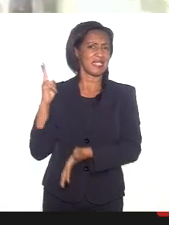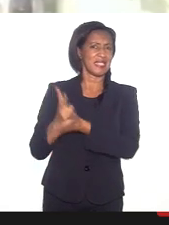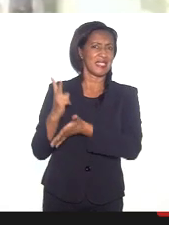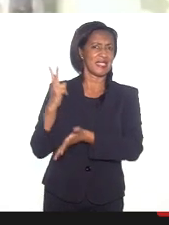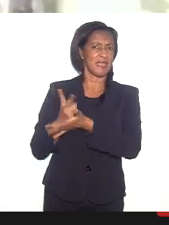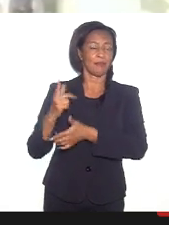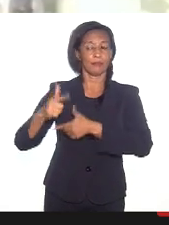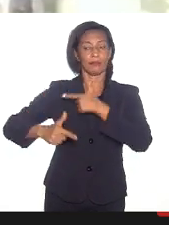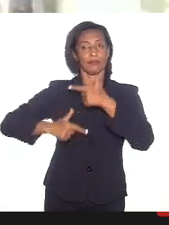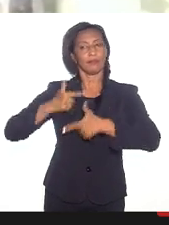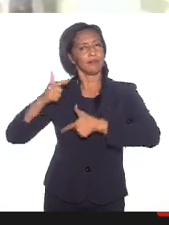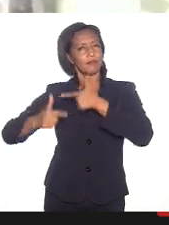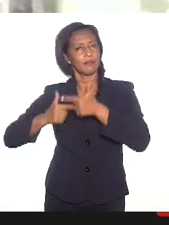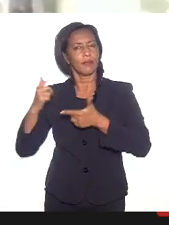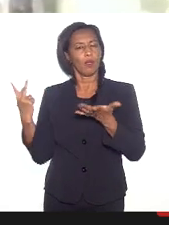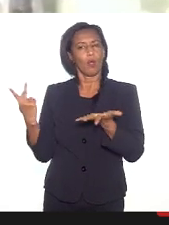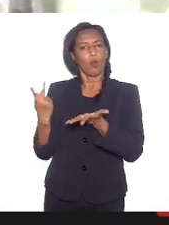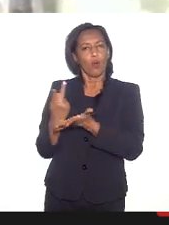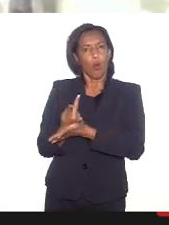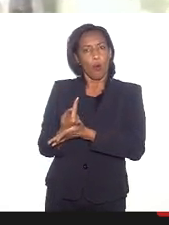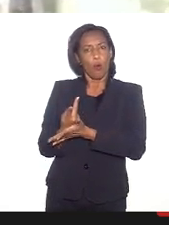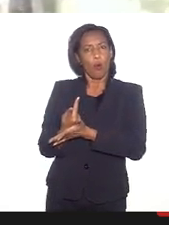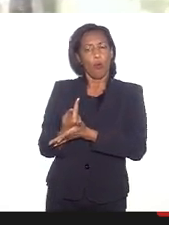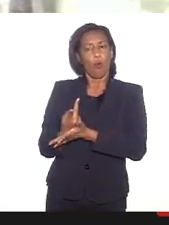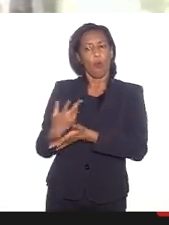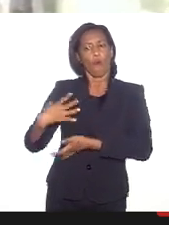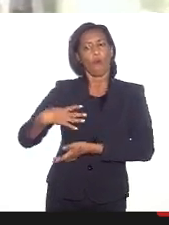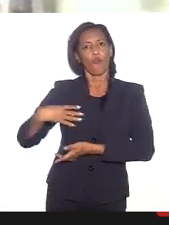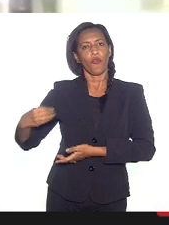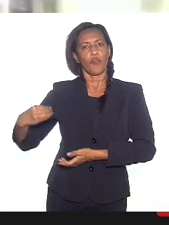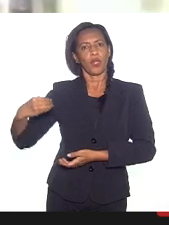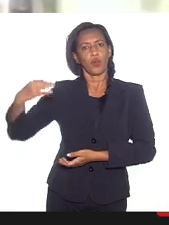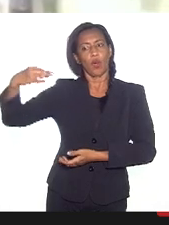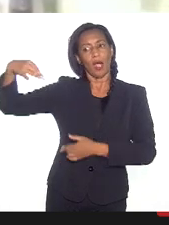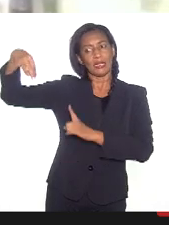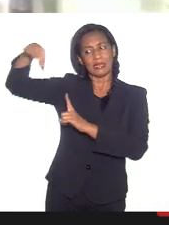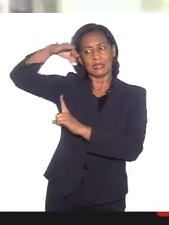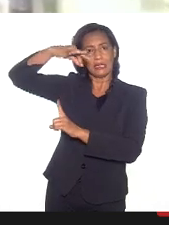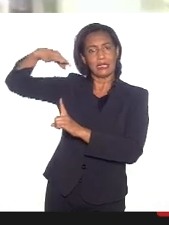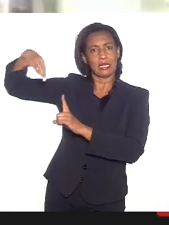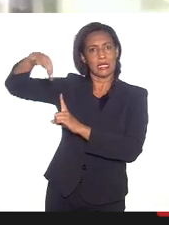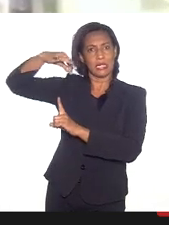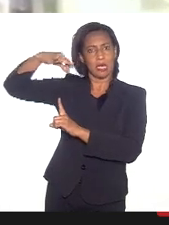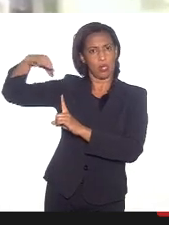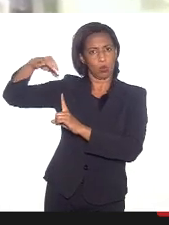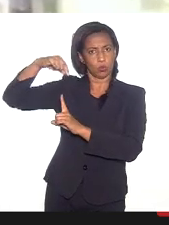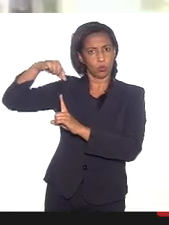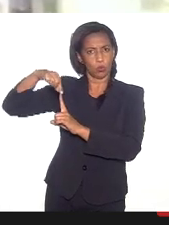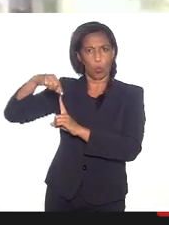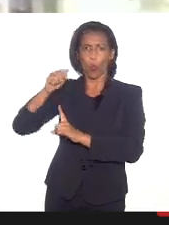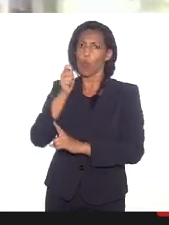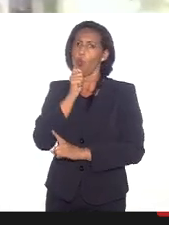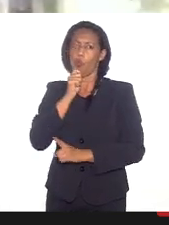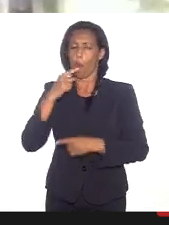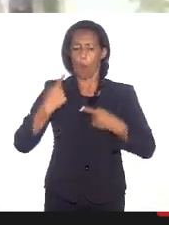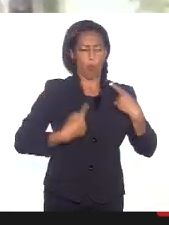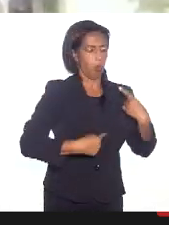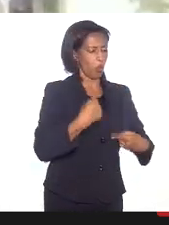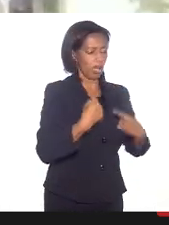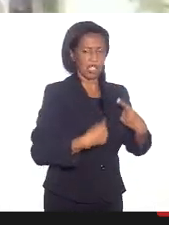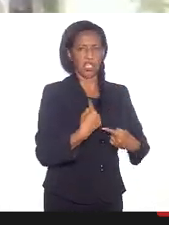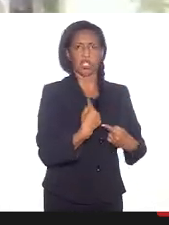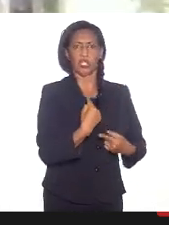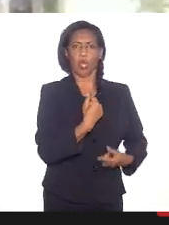trabalho é feito com a ajuda dos seus filhos de santo. Nós não temos política para isso, nós não temos ajuda financeira de